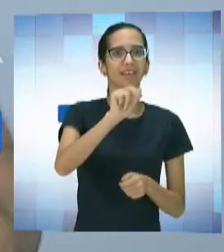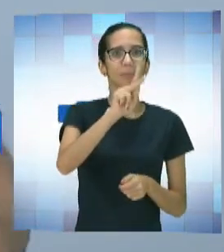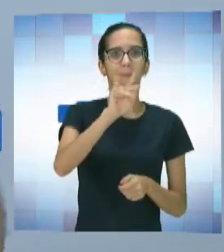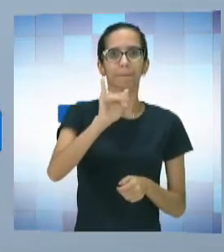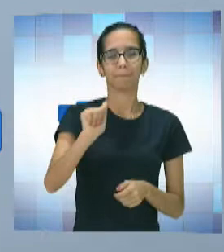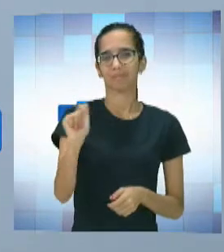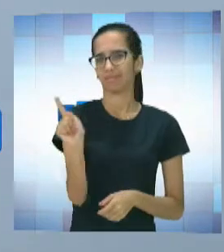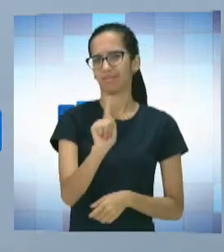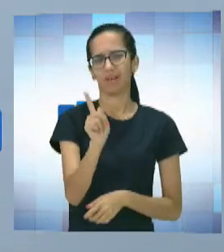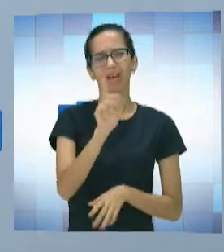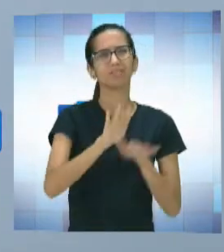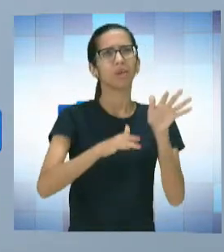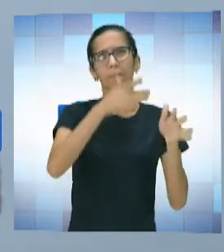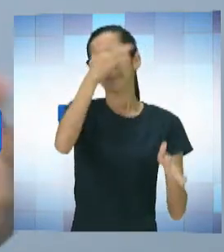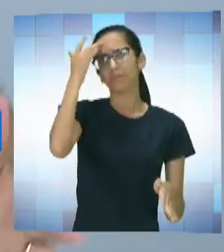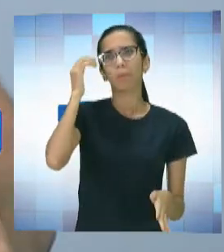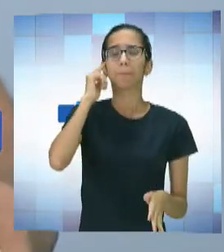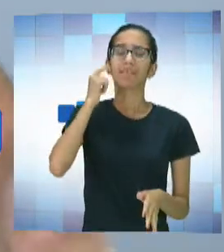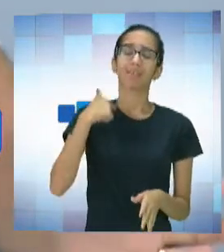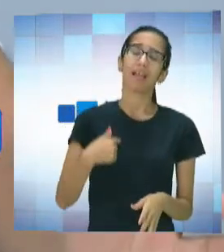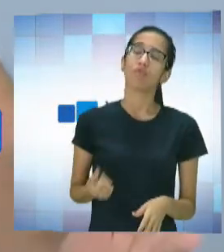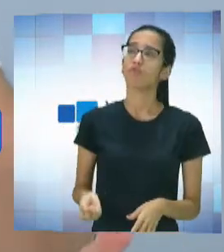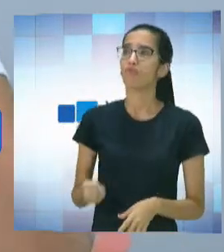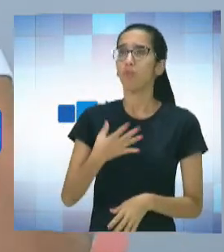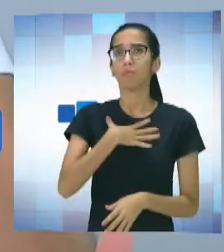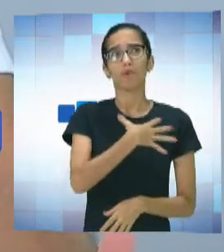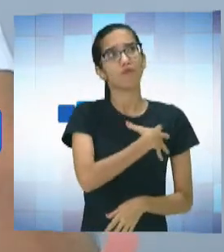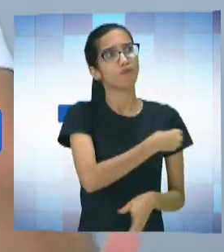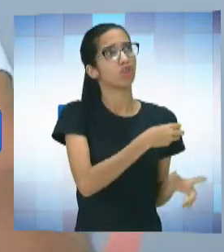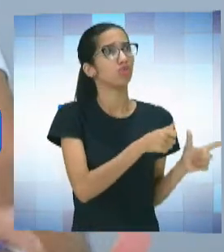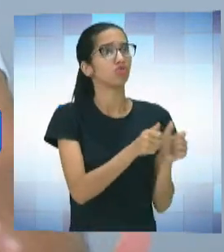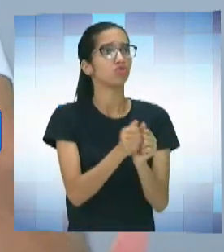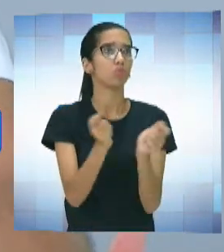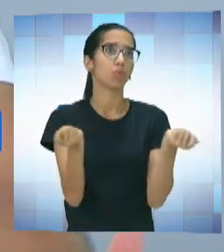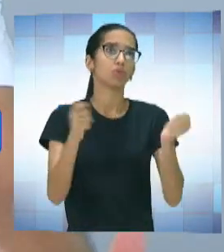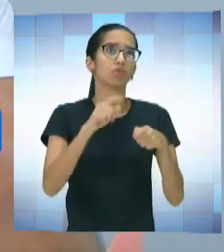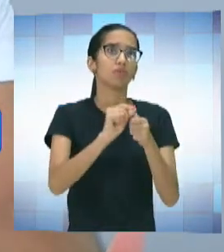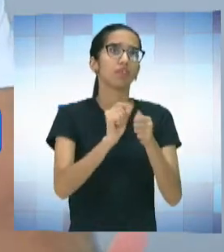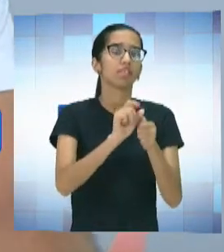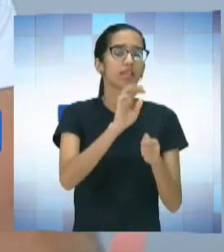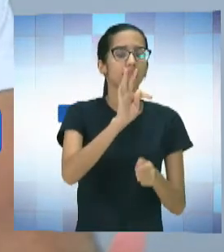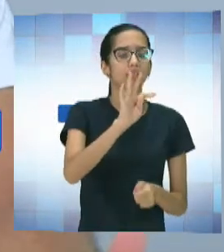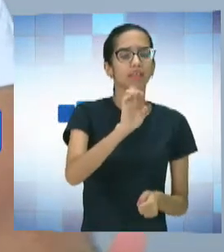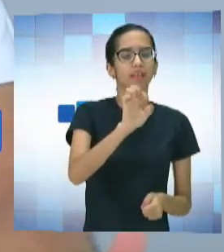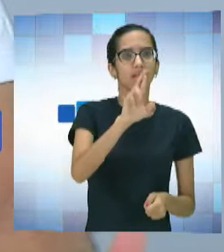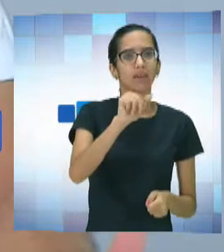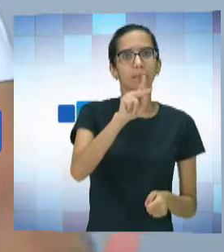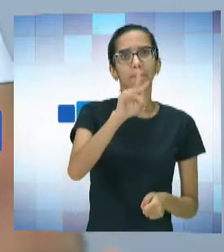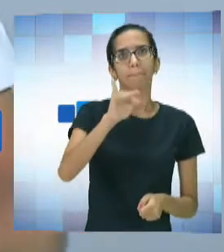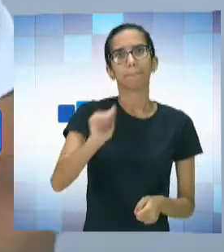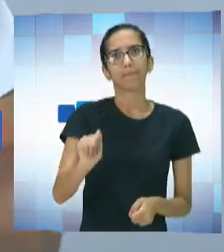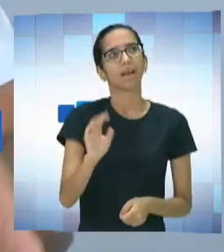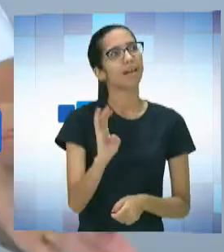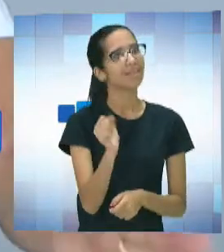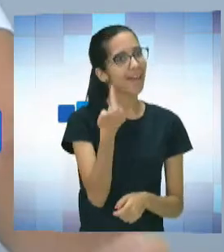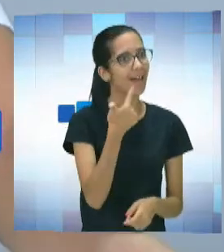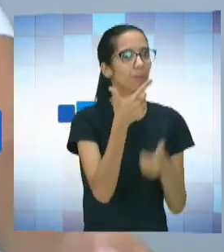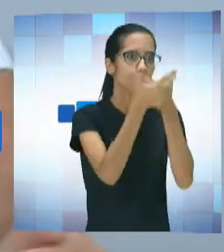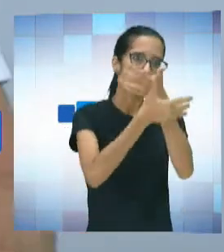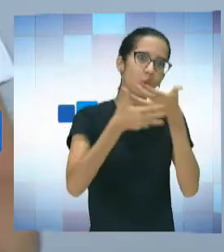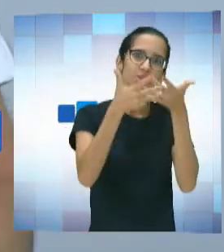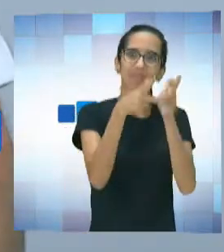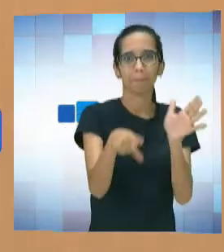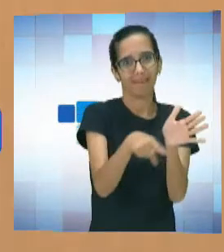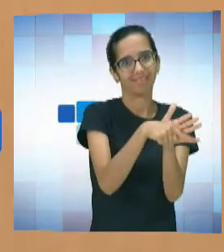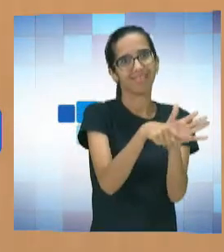questionam assim, ah, eu vou levar meu filho para poder fazer uma terapia. Não deixa de ser uma terapia, porque a música é uma terapia, né? Mas não diretamente.